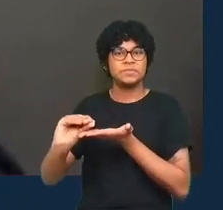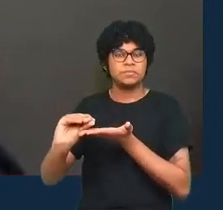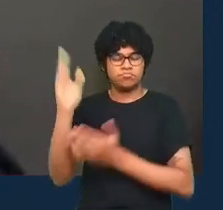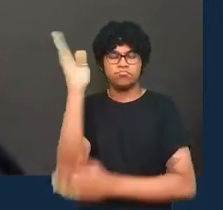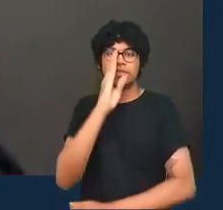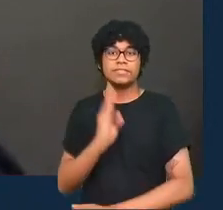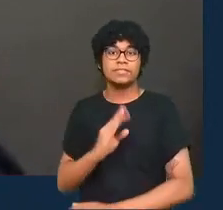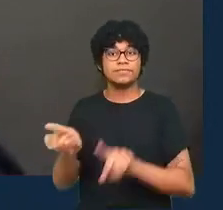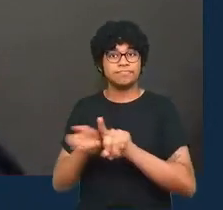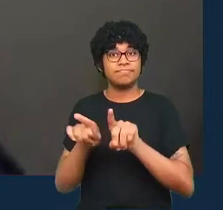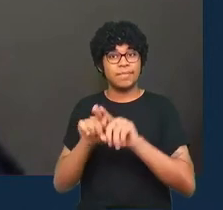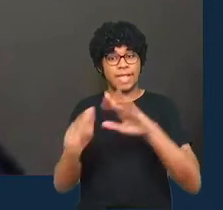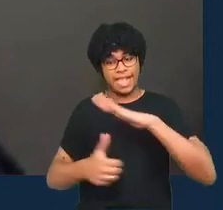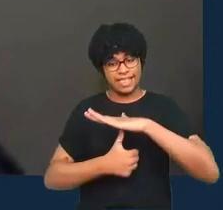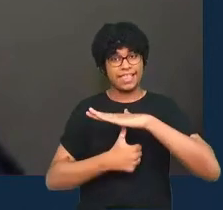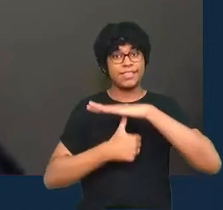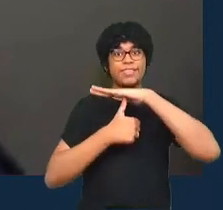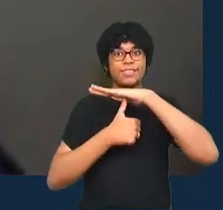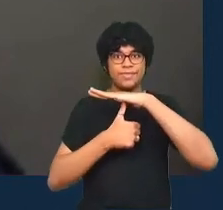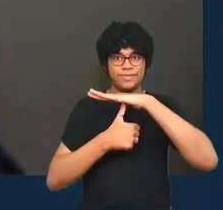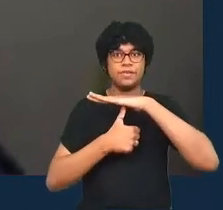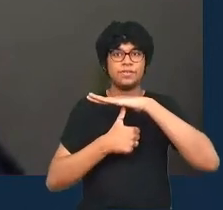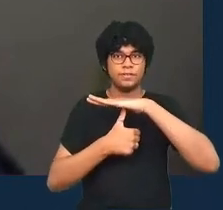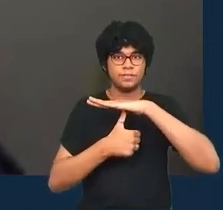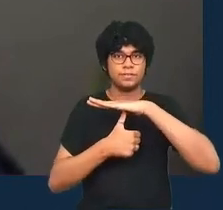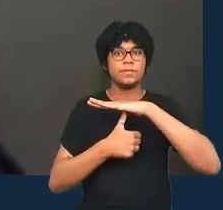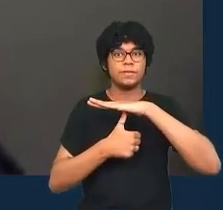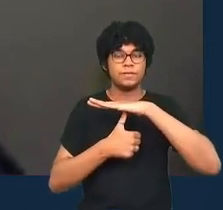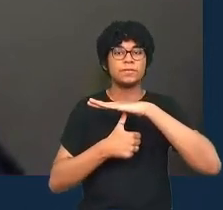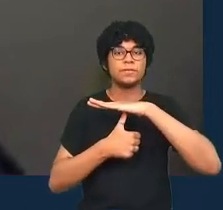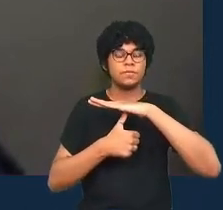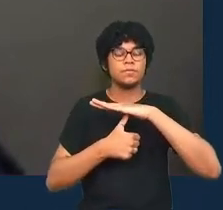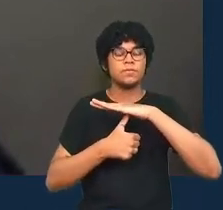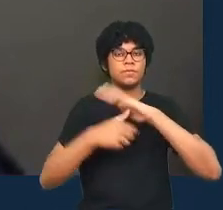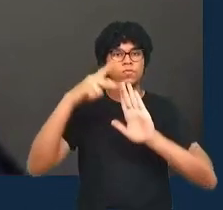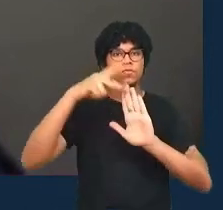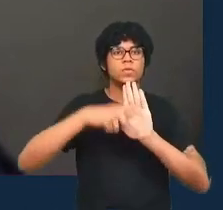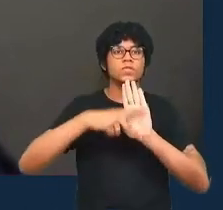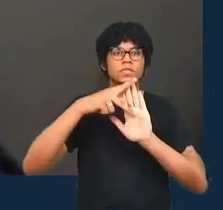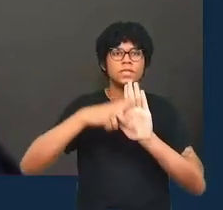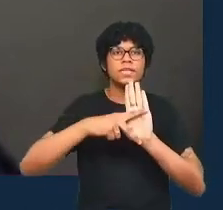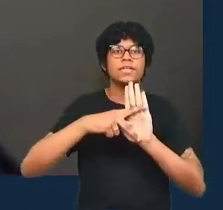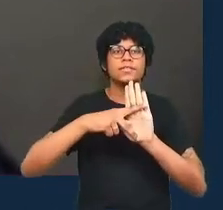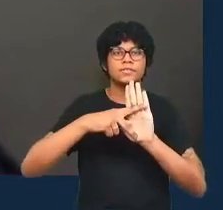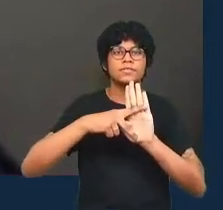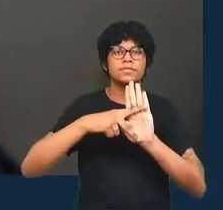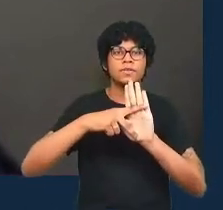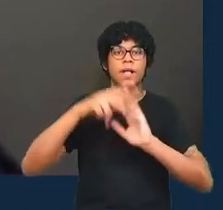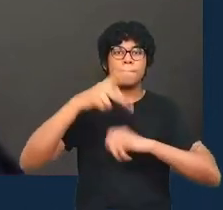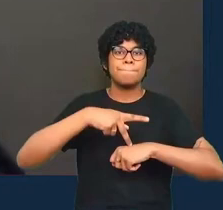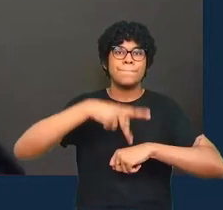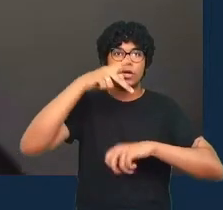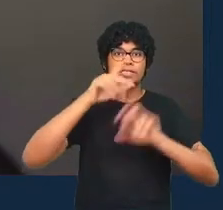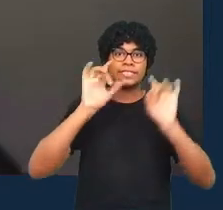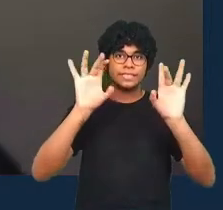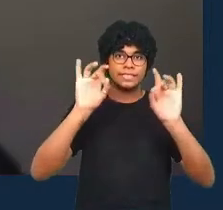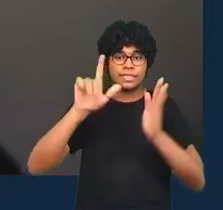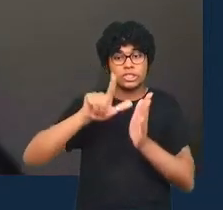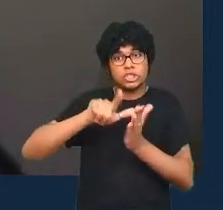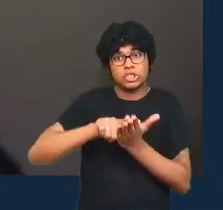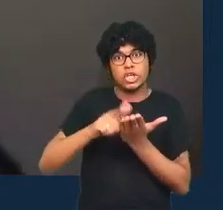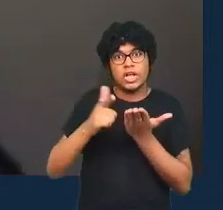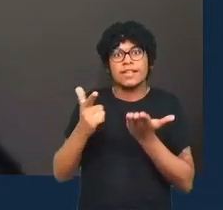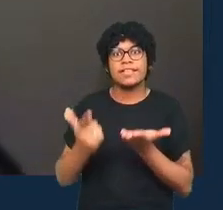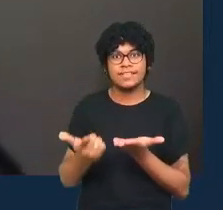sou reitora do programa de pós-graduação em jornalismo de dados. A